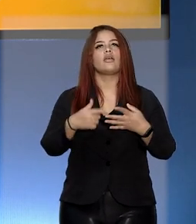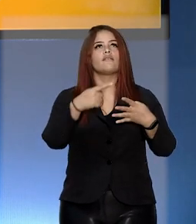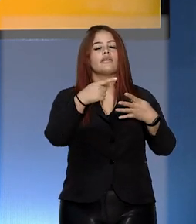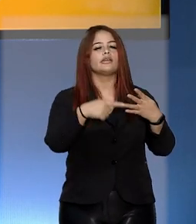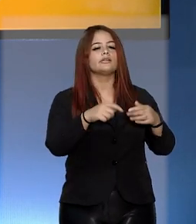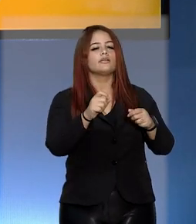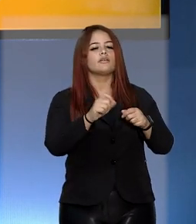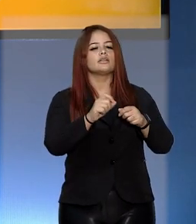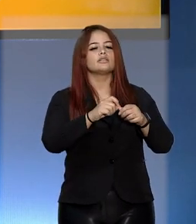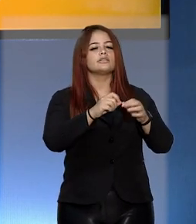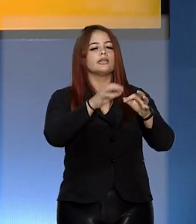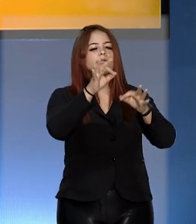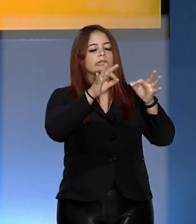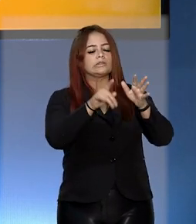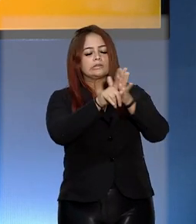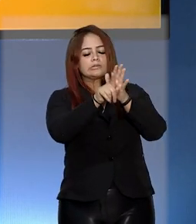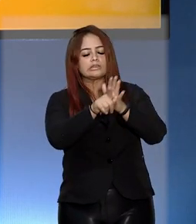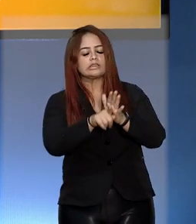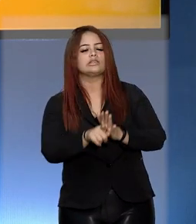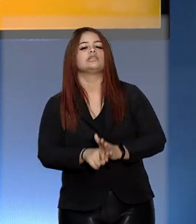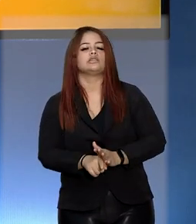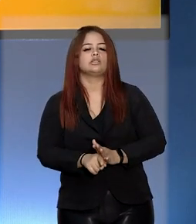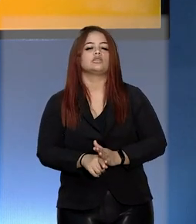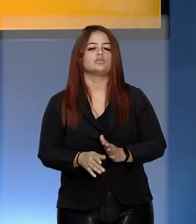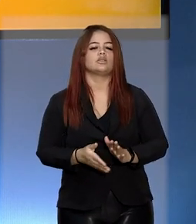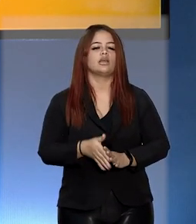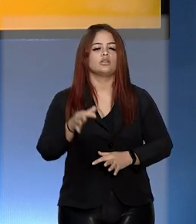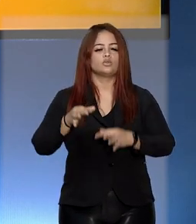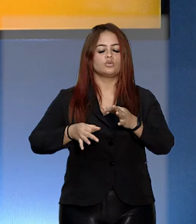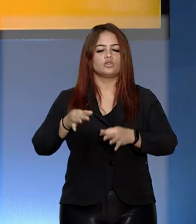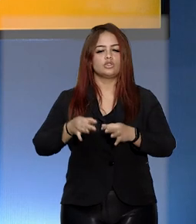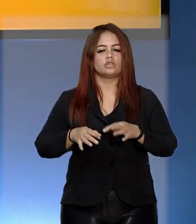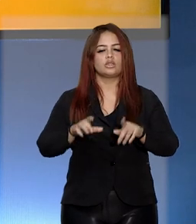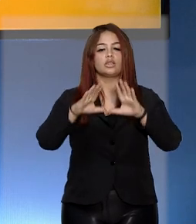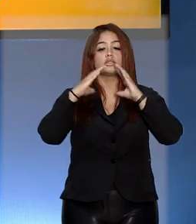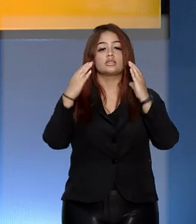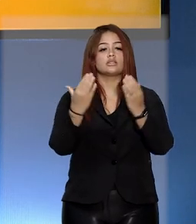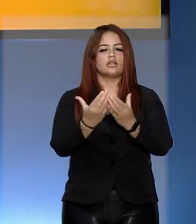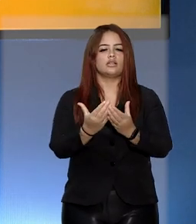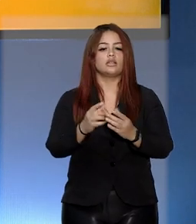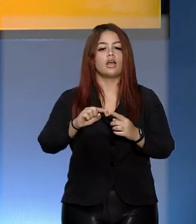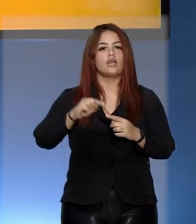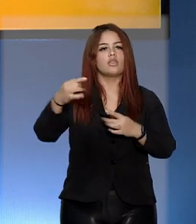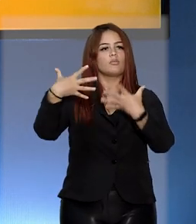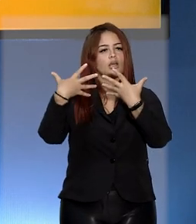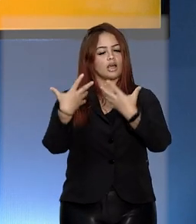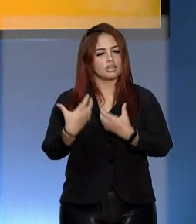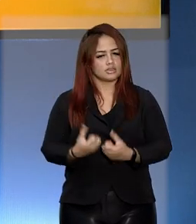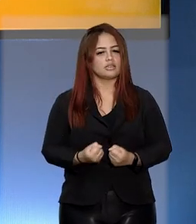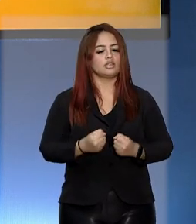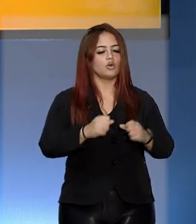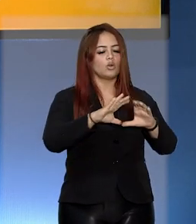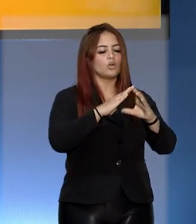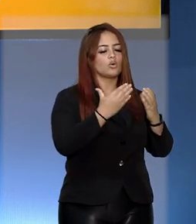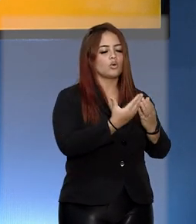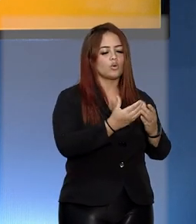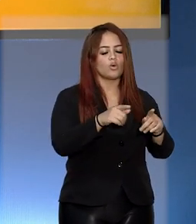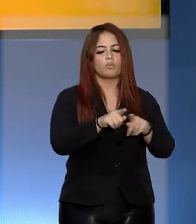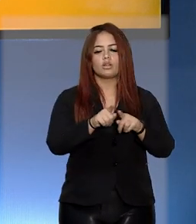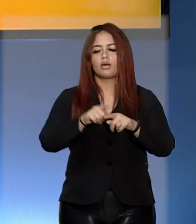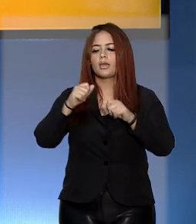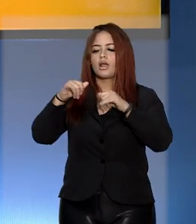a uma sabatina na Comissão de Constituição, Justiça e Cidadania. Após a aprovação na comissão e no plenário da Casa